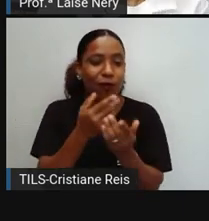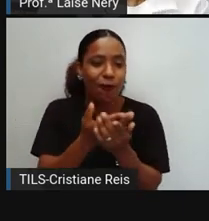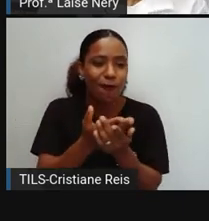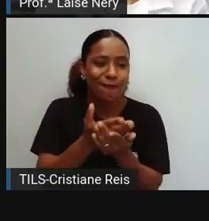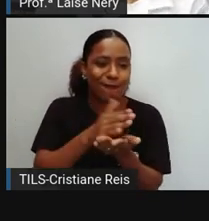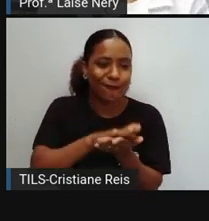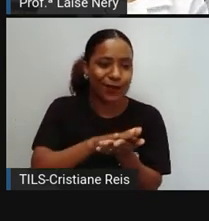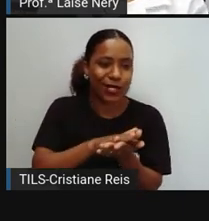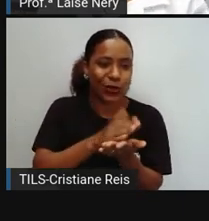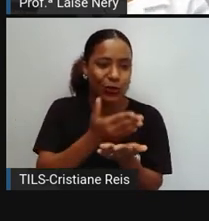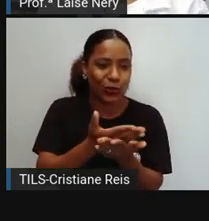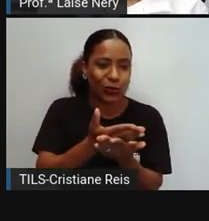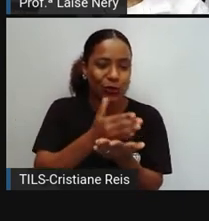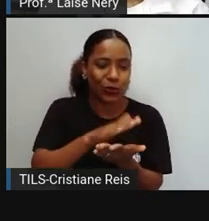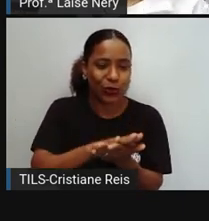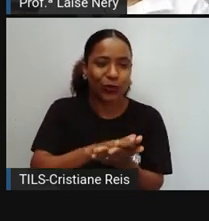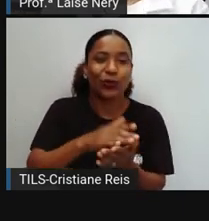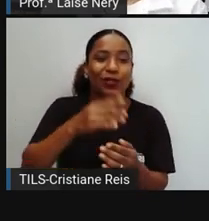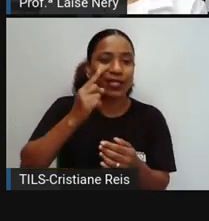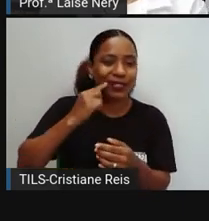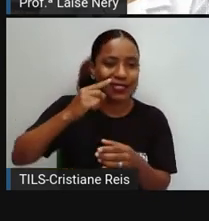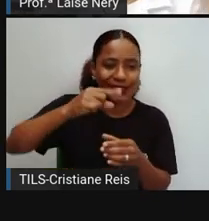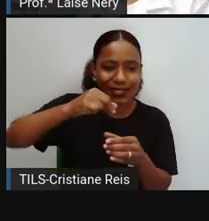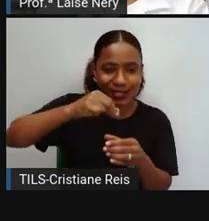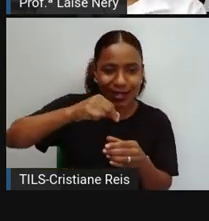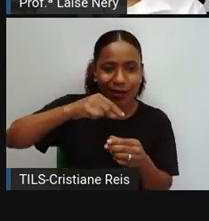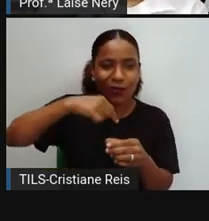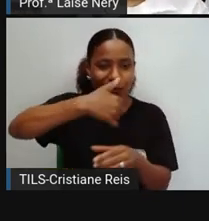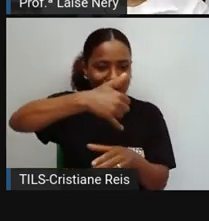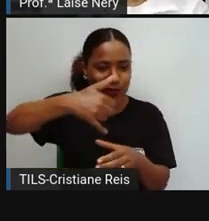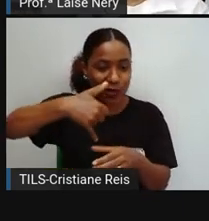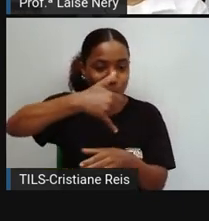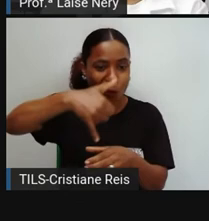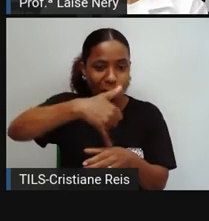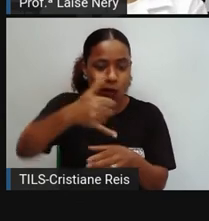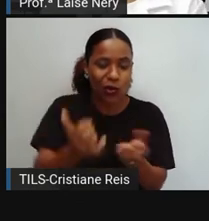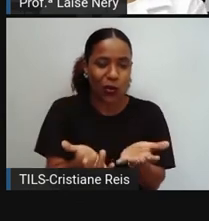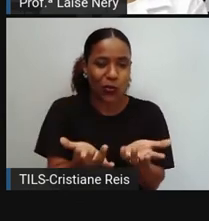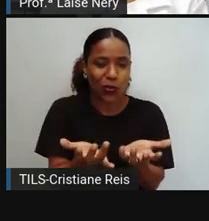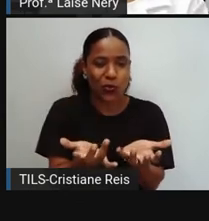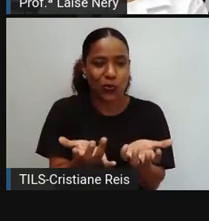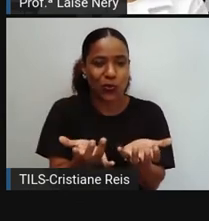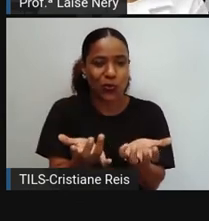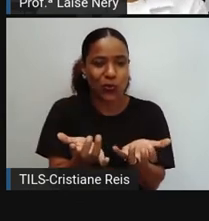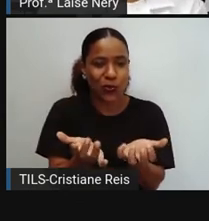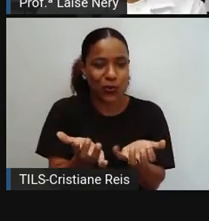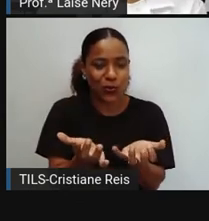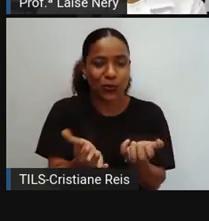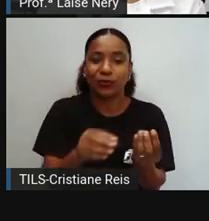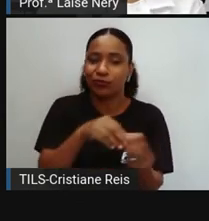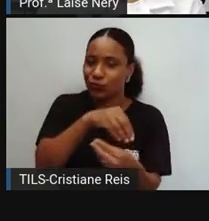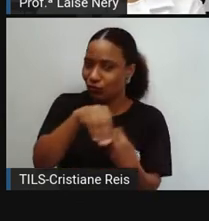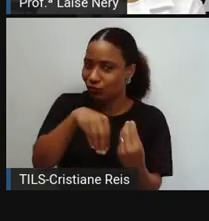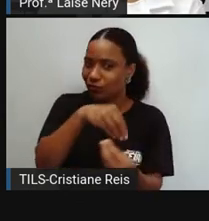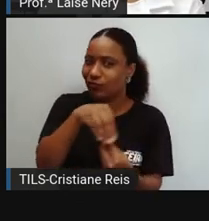o óleo já tem o sal já tem outros elementos nela.